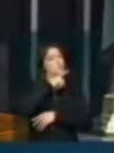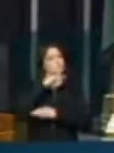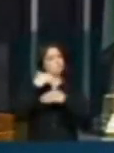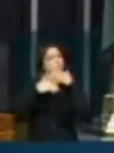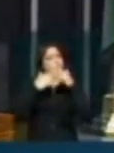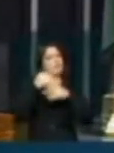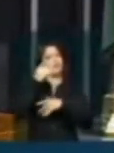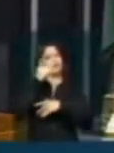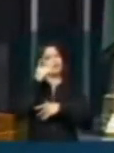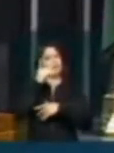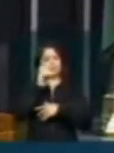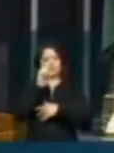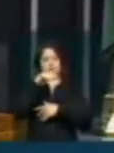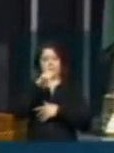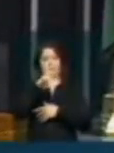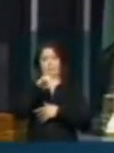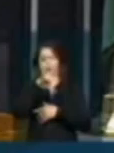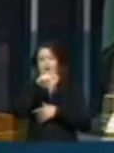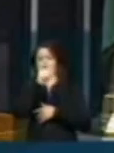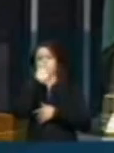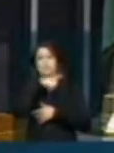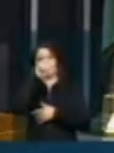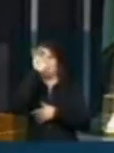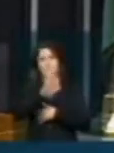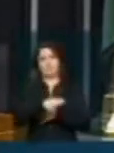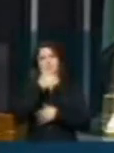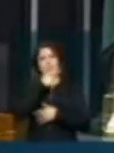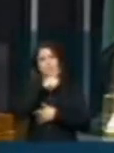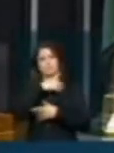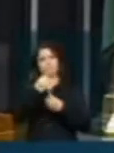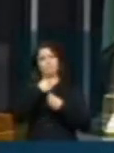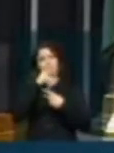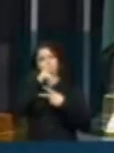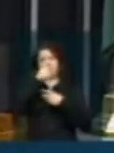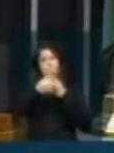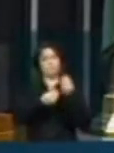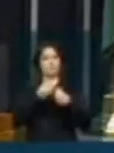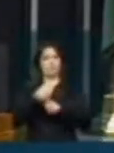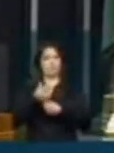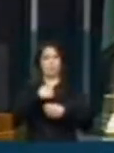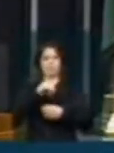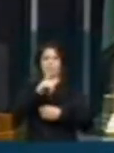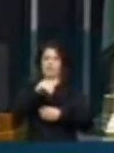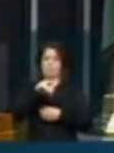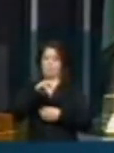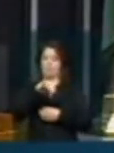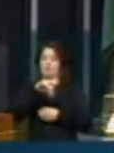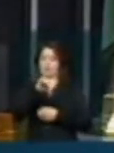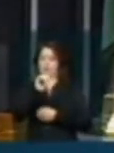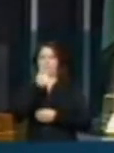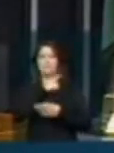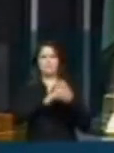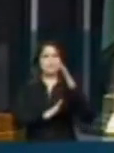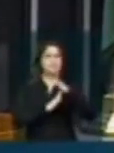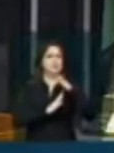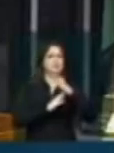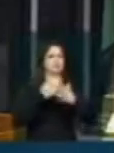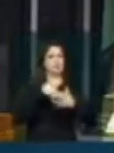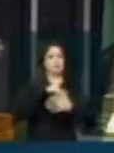conquistada depois de tanto esforço nos permite. Democracia ainda com limite, porque ainda não temos